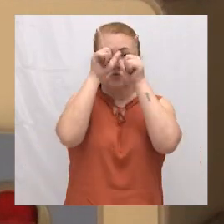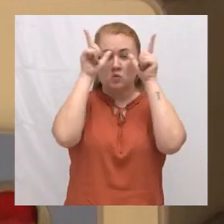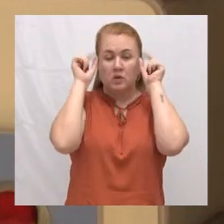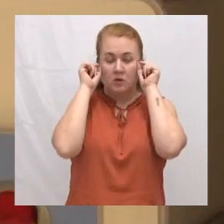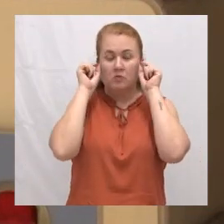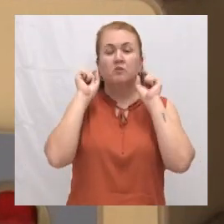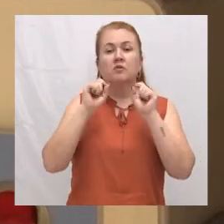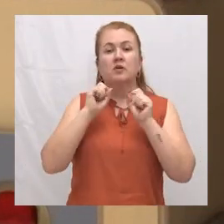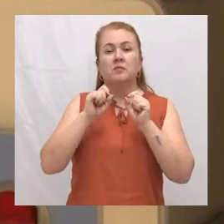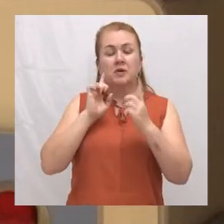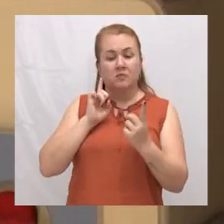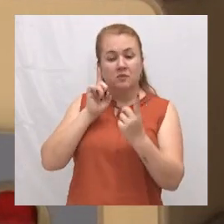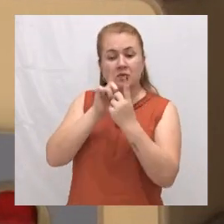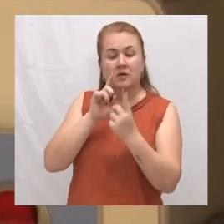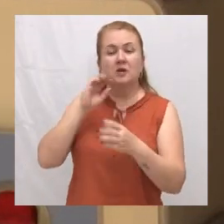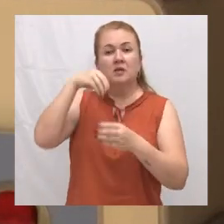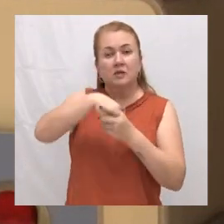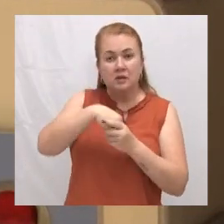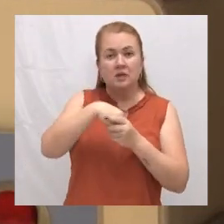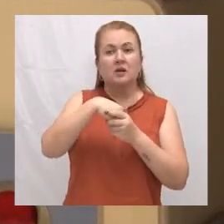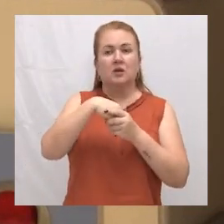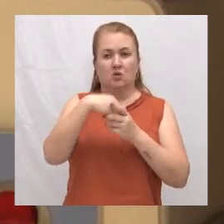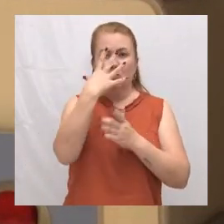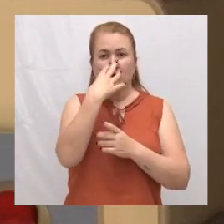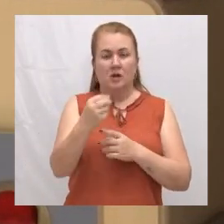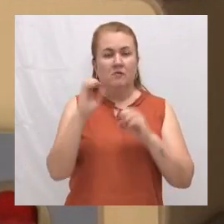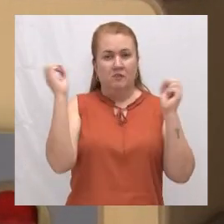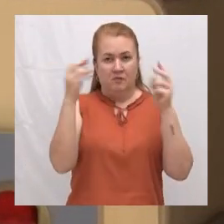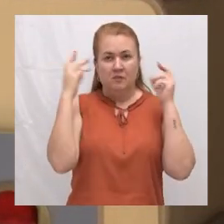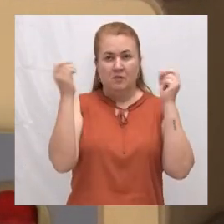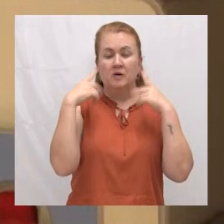do atendimento móvel, ele tem que ter a percepção,